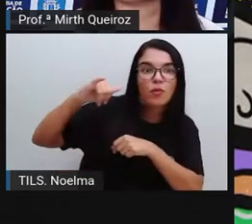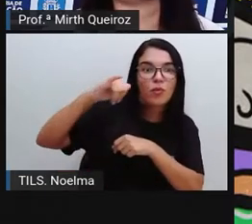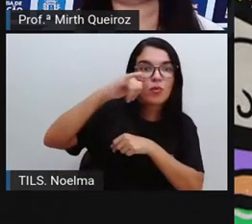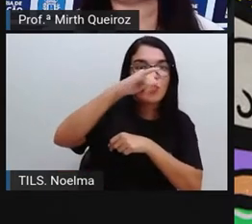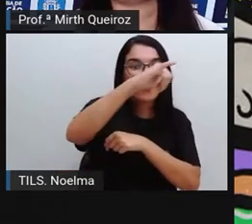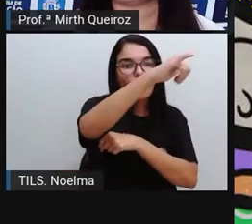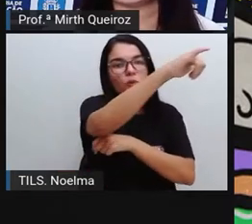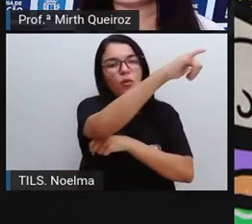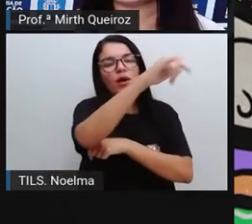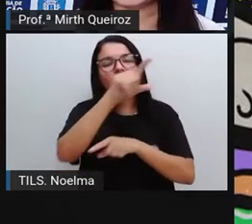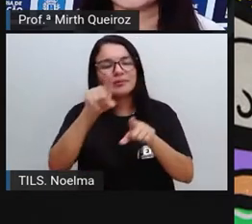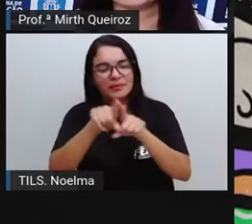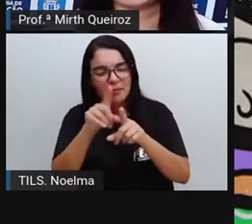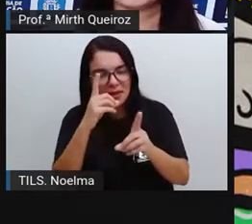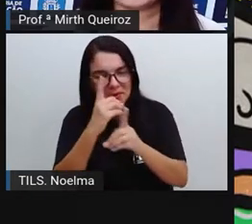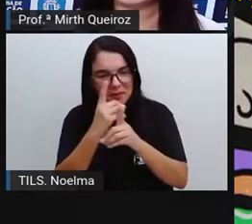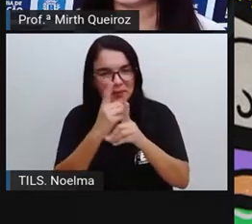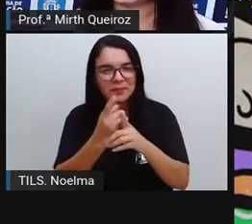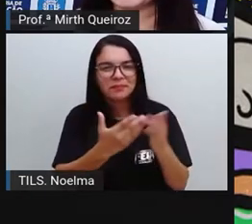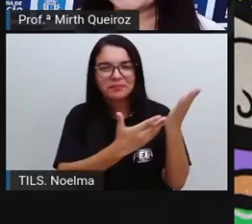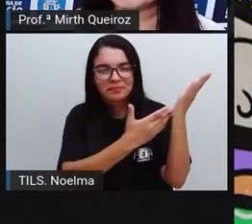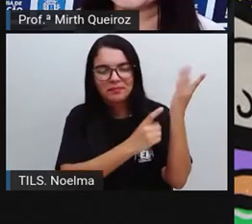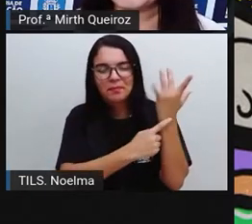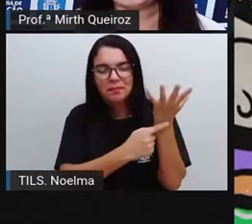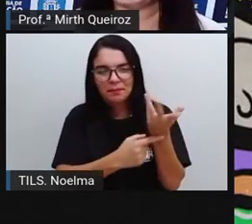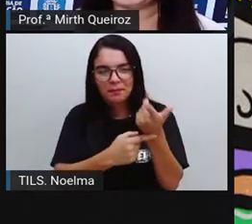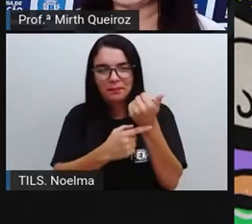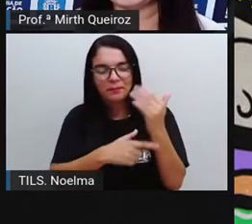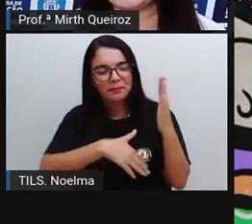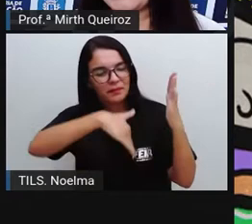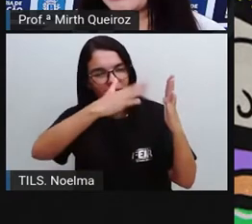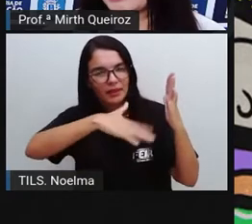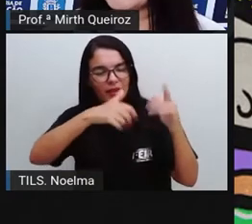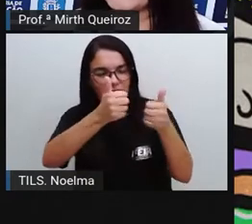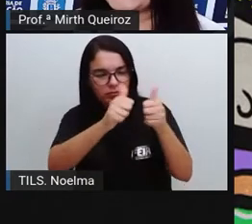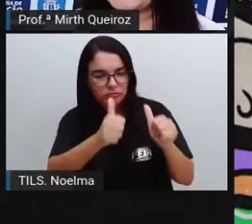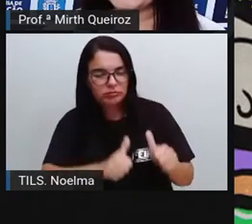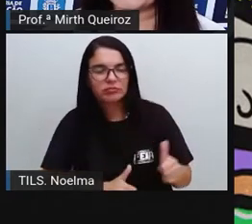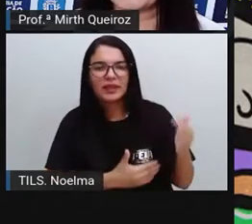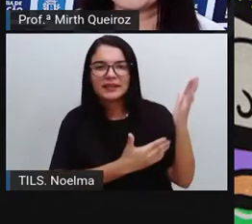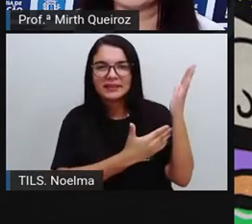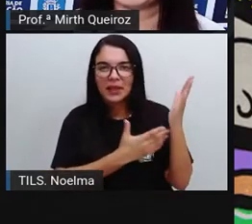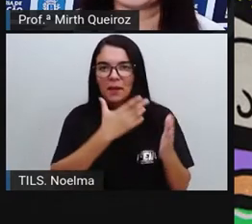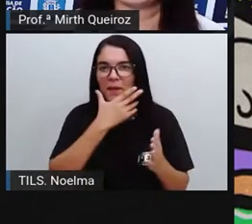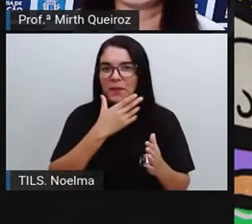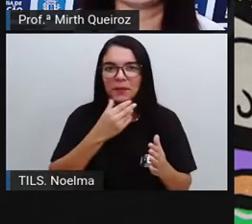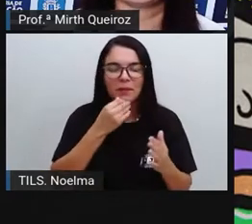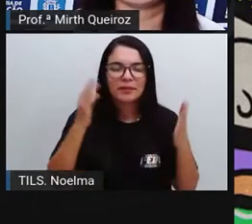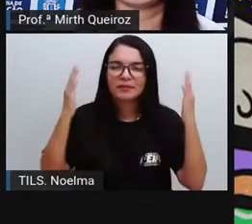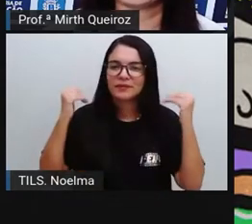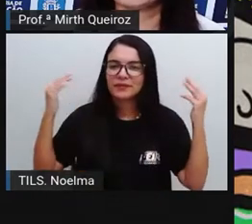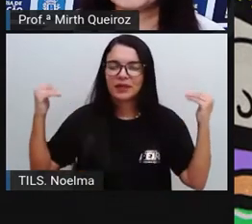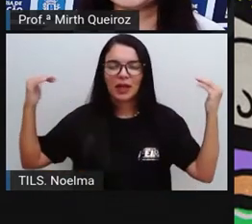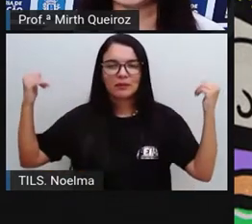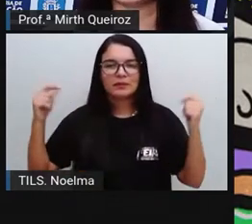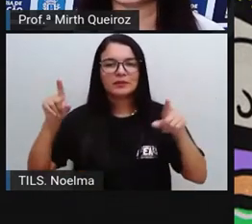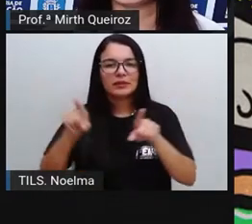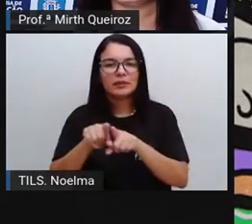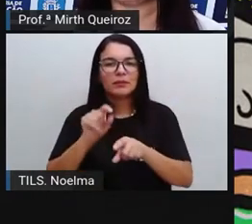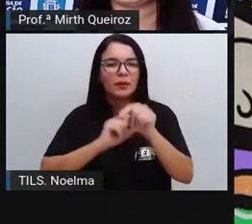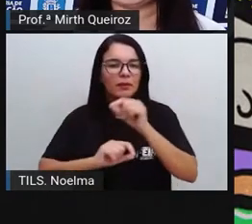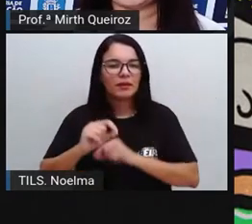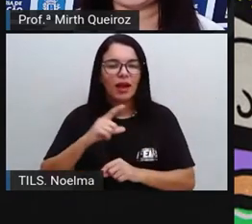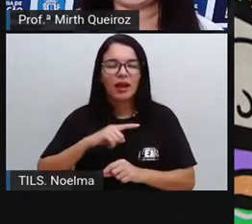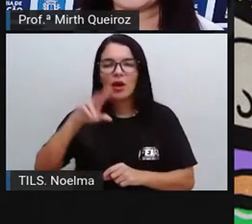locais aí a gente vai encontrar obras de arte desse artista, né? Onde ele utiliza aí o cubismo,